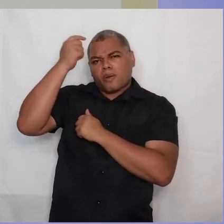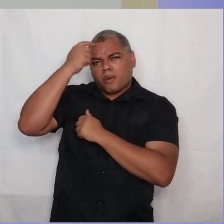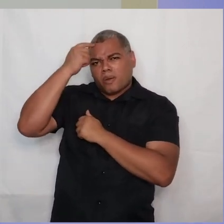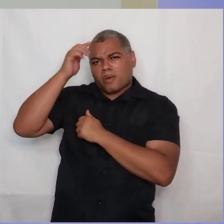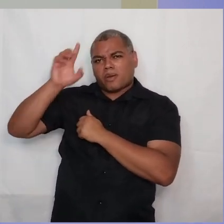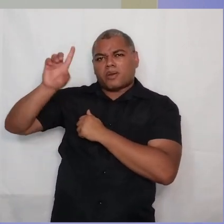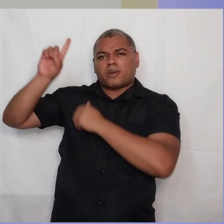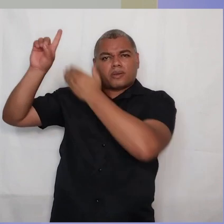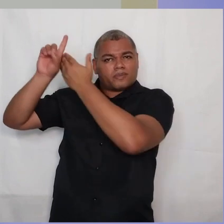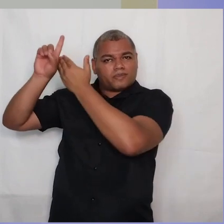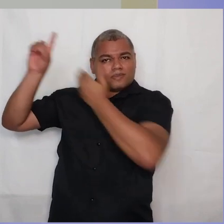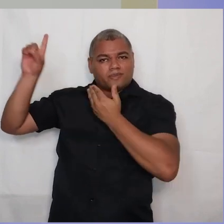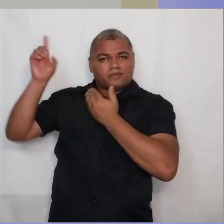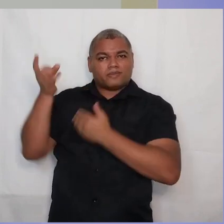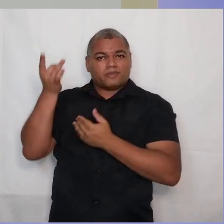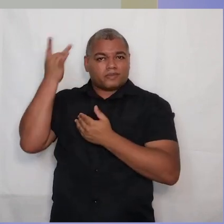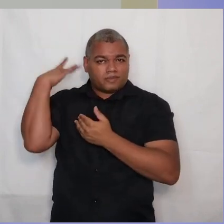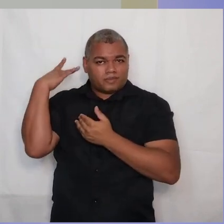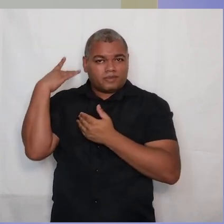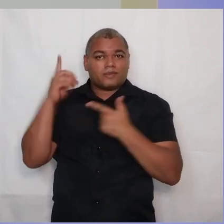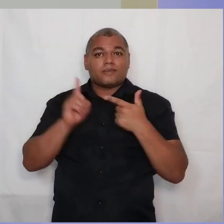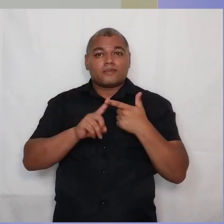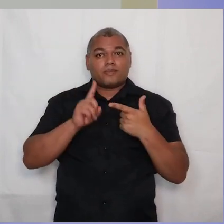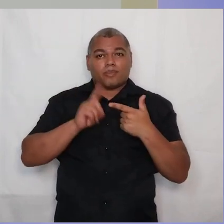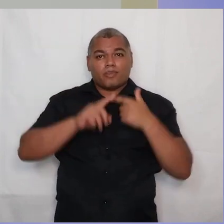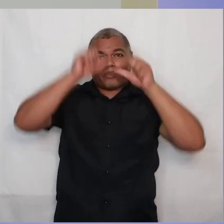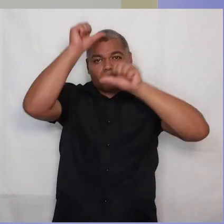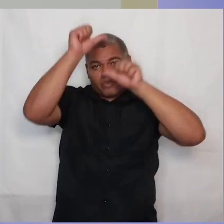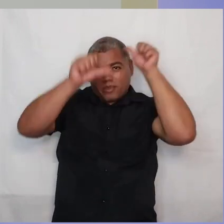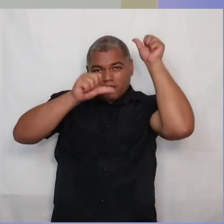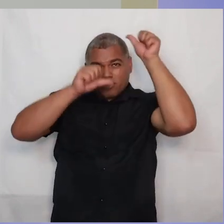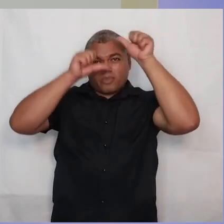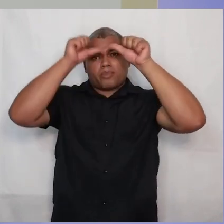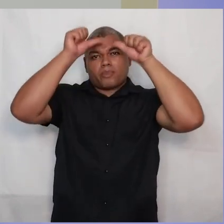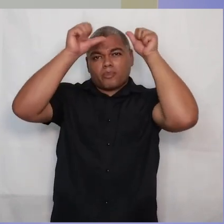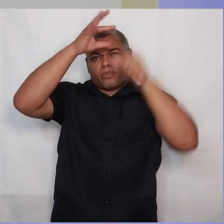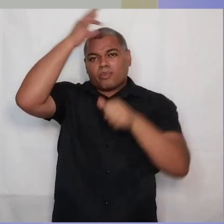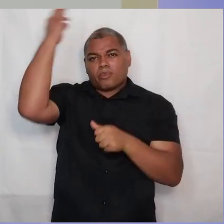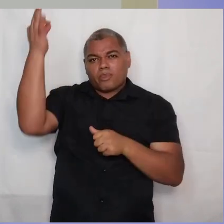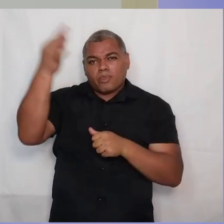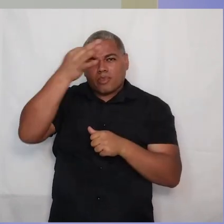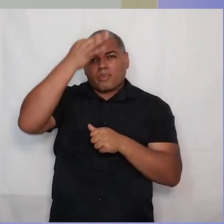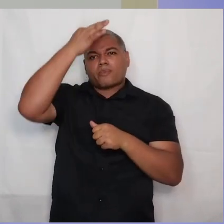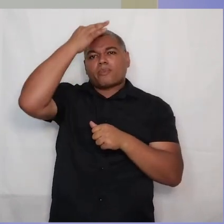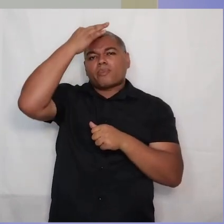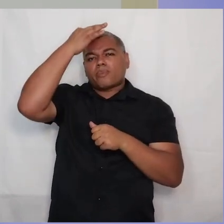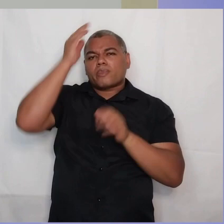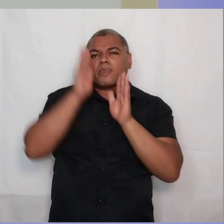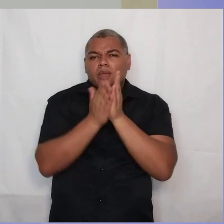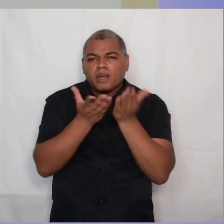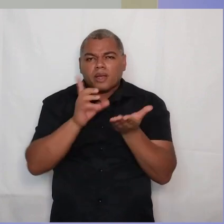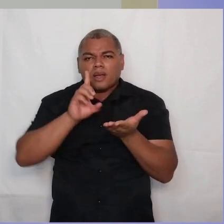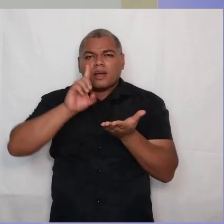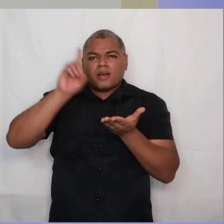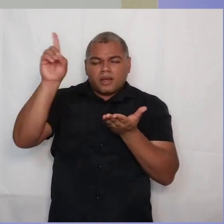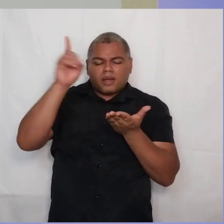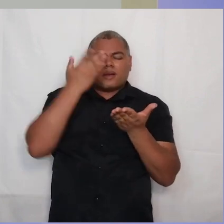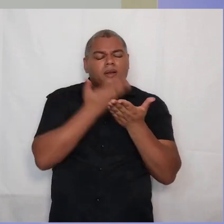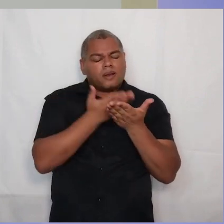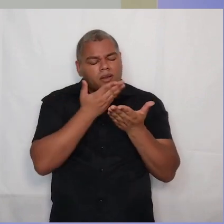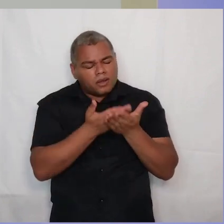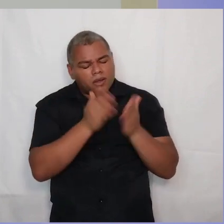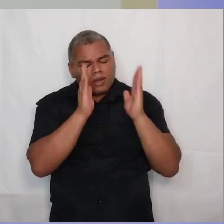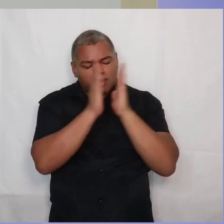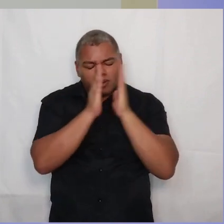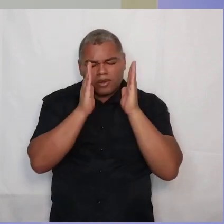pecaminosos, com pensamentos antagônicos a Deus. Você se renova no espírito do seu entendimento, você